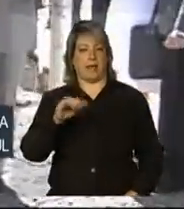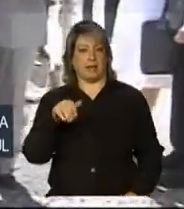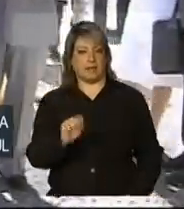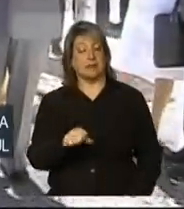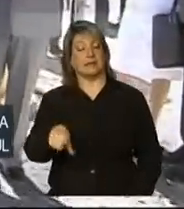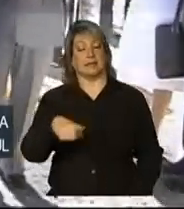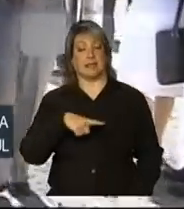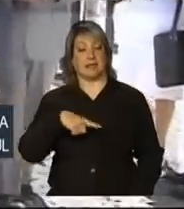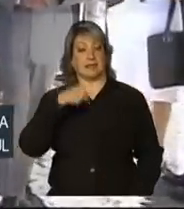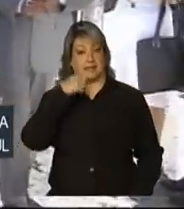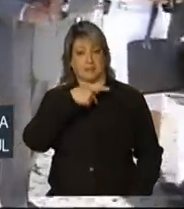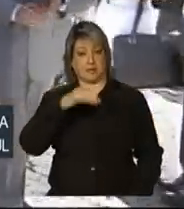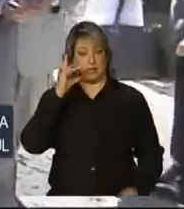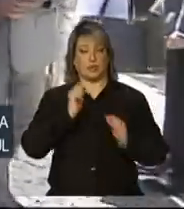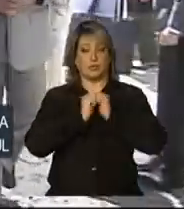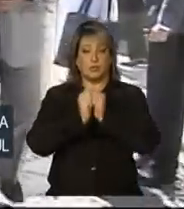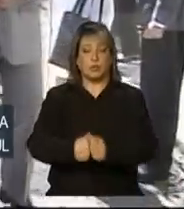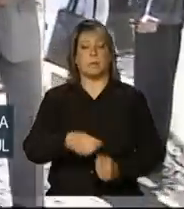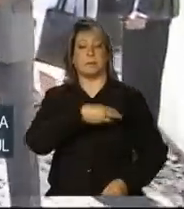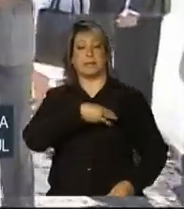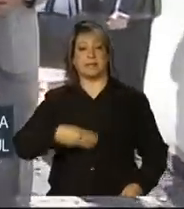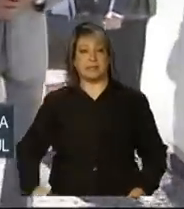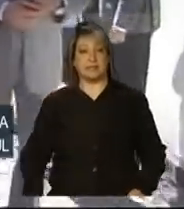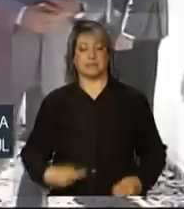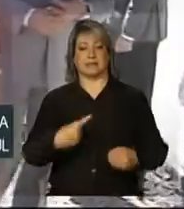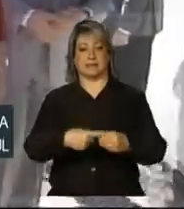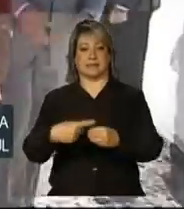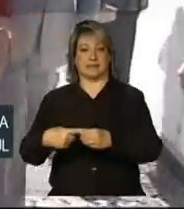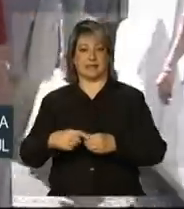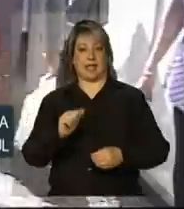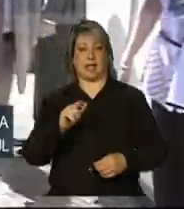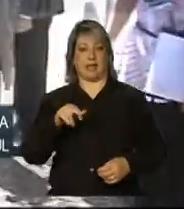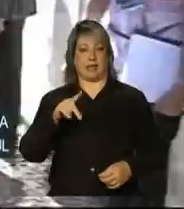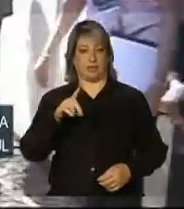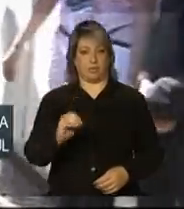Ela está acompanhada do ministro das cidades, Agnaldo Ribeiro.